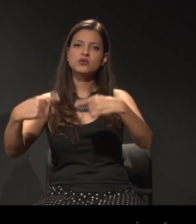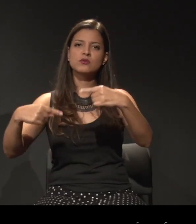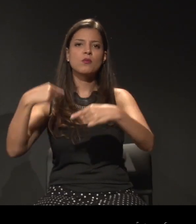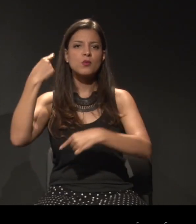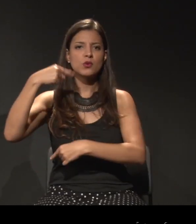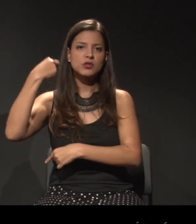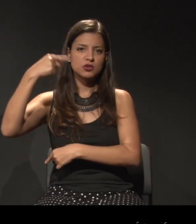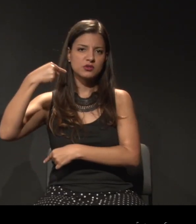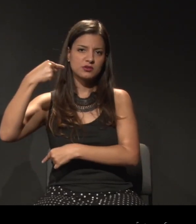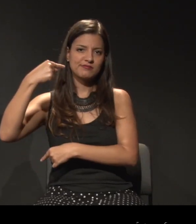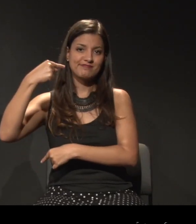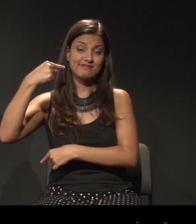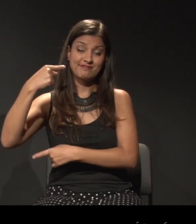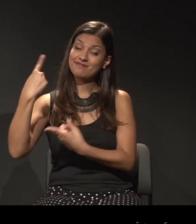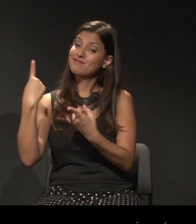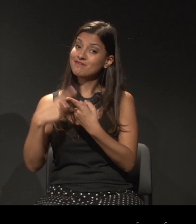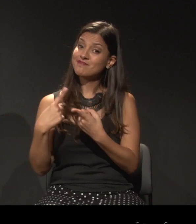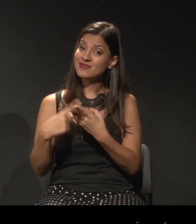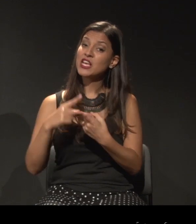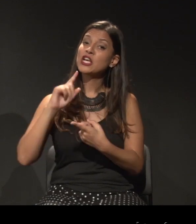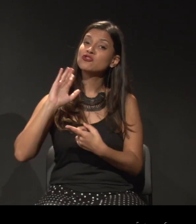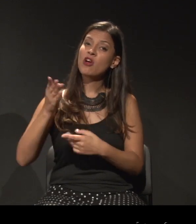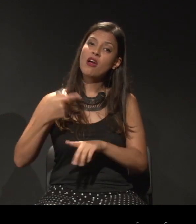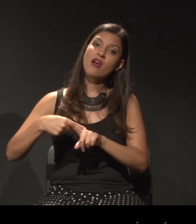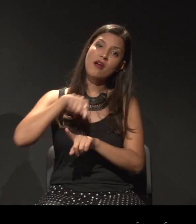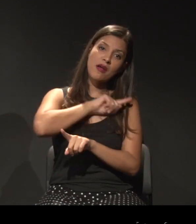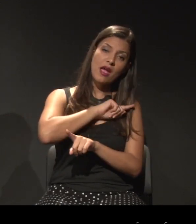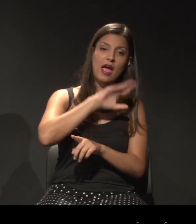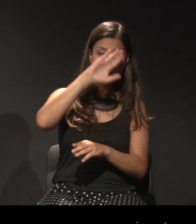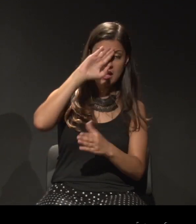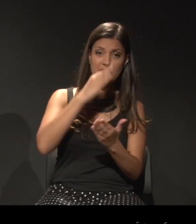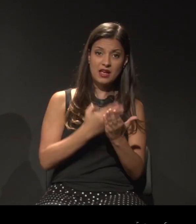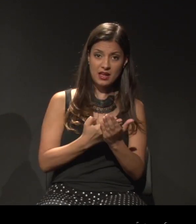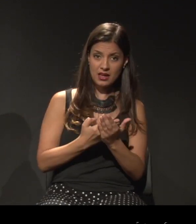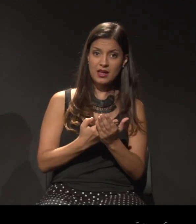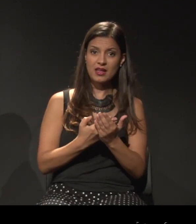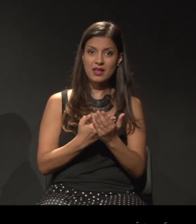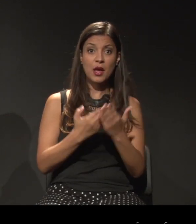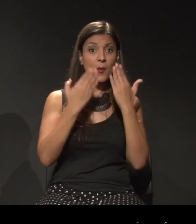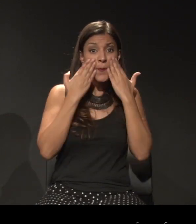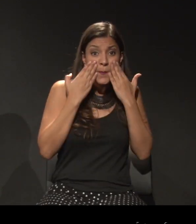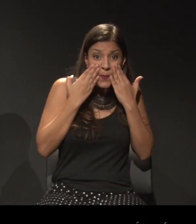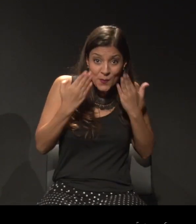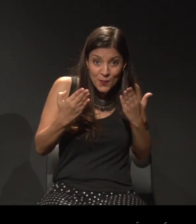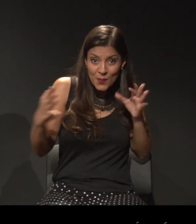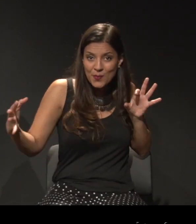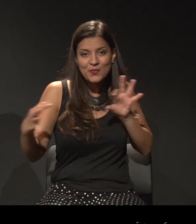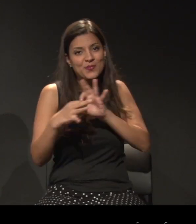Principalmente porque a gente acredita que a estética, todas as estéticas, são inerentemente políticas.